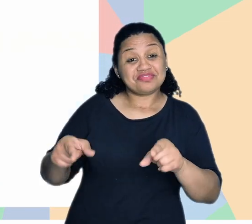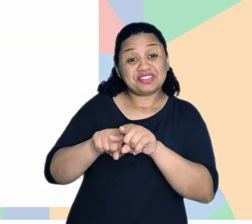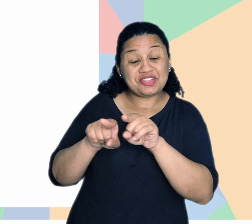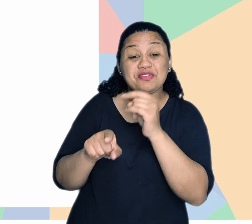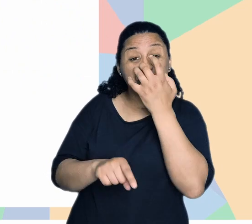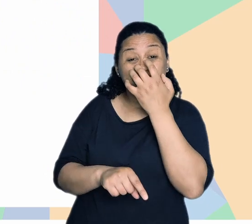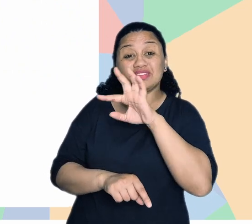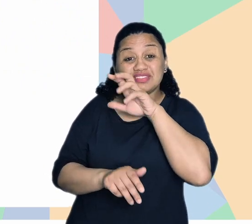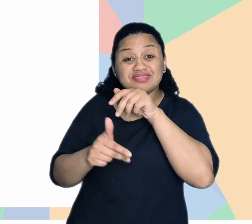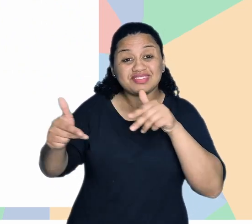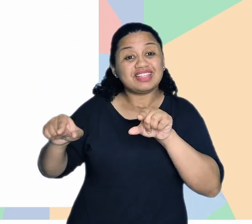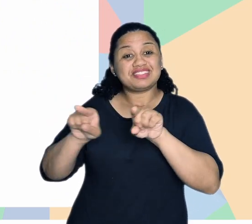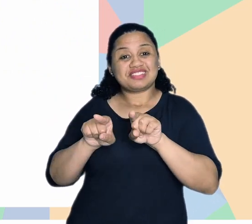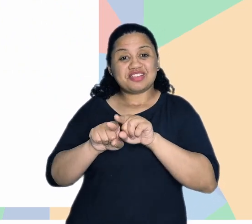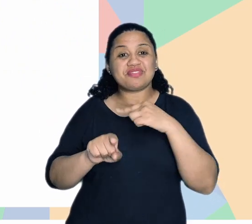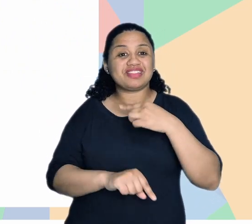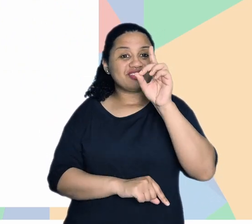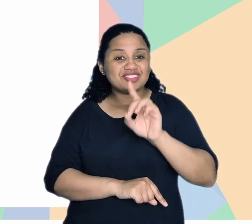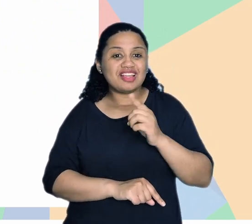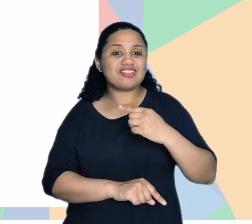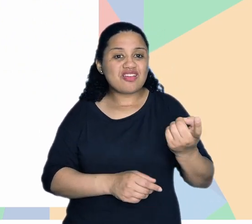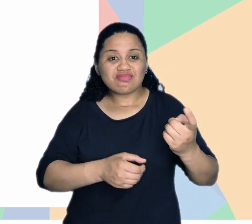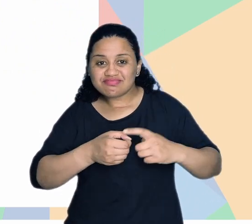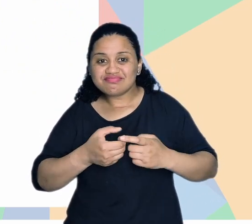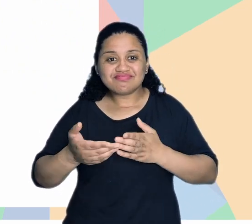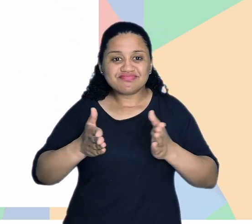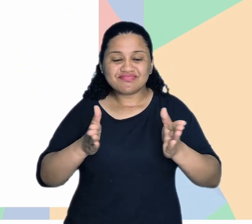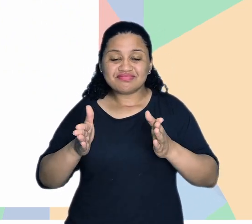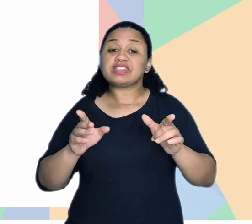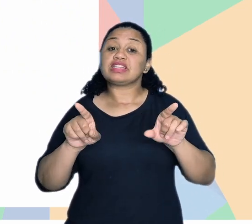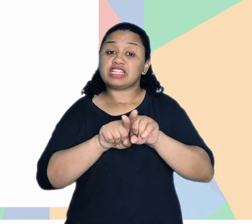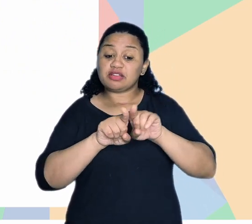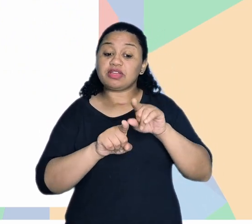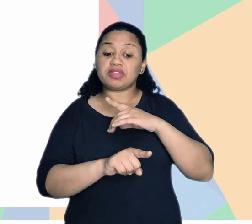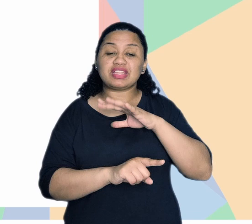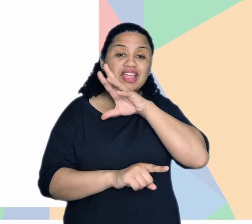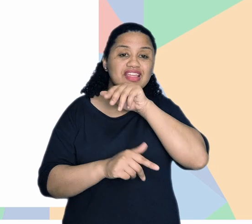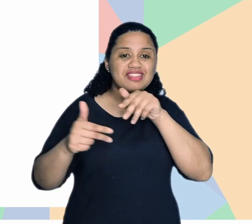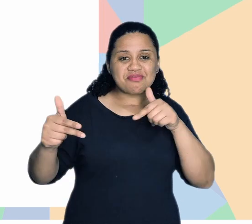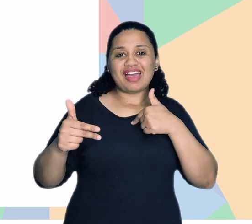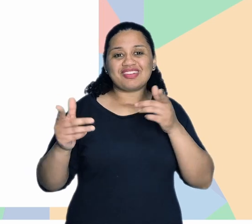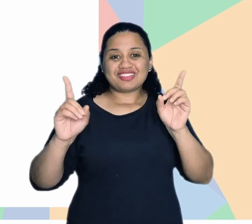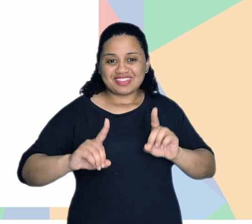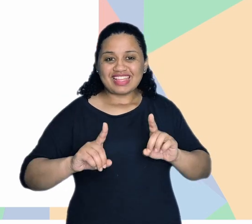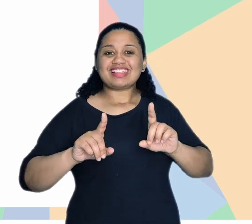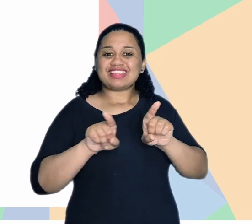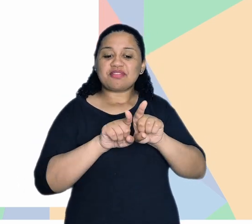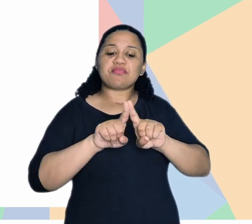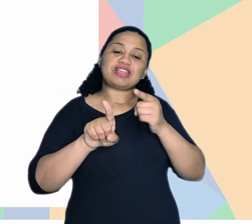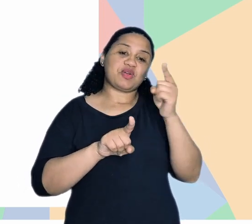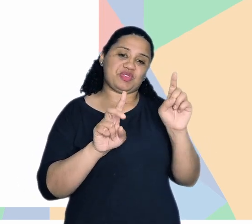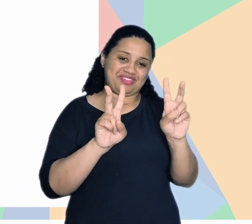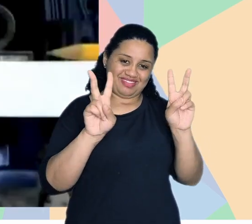É para o cachorro. Nossos animais também têm direito de ir e vir, né? Até porque tem animais com deficiência também, mas é outro tema.